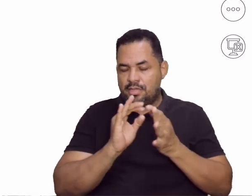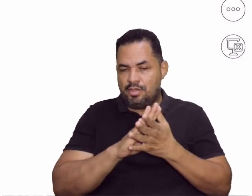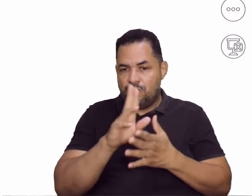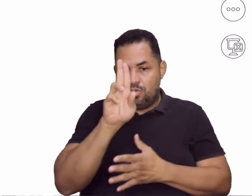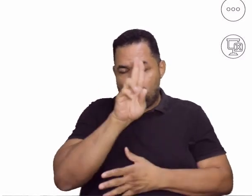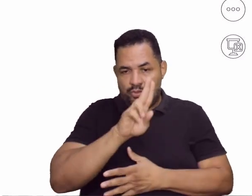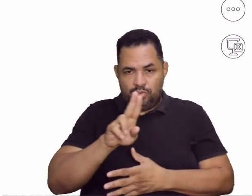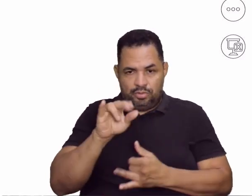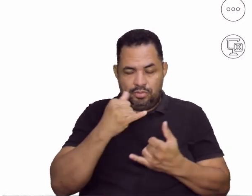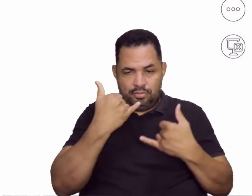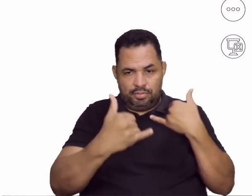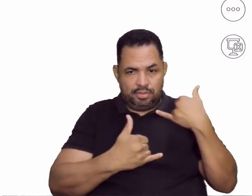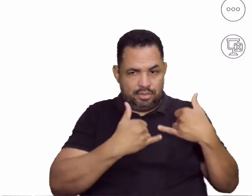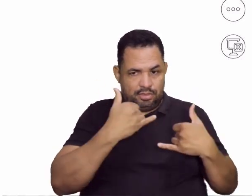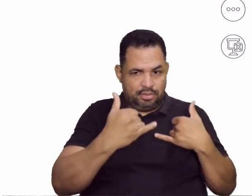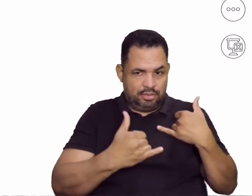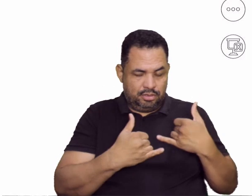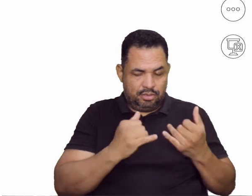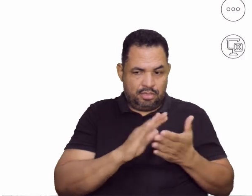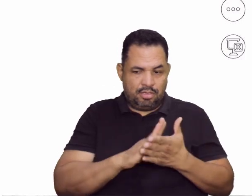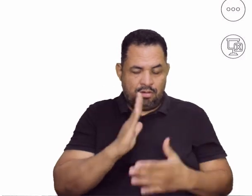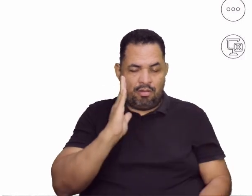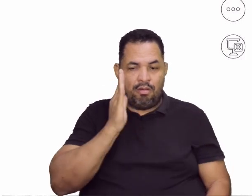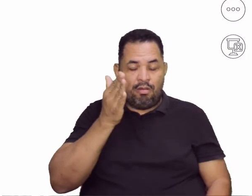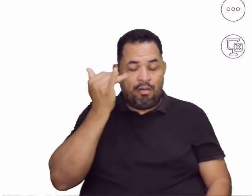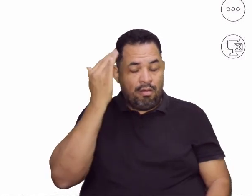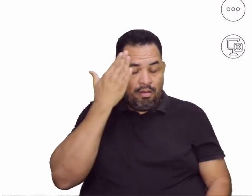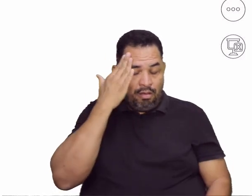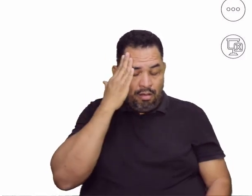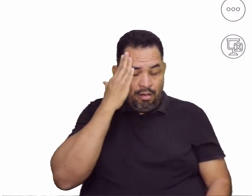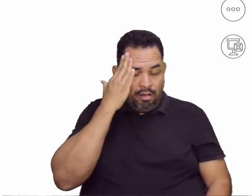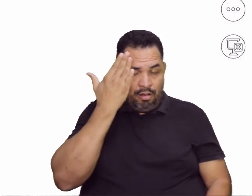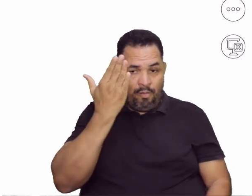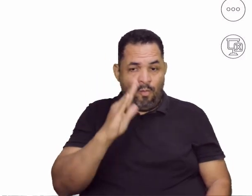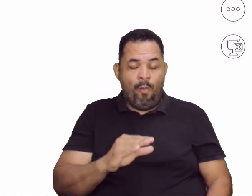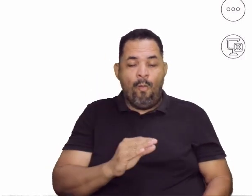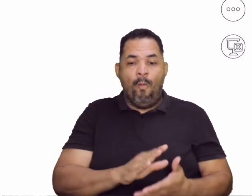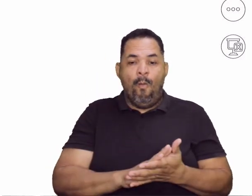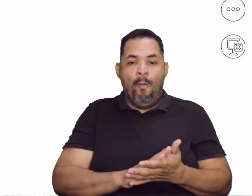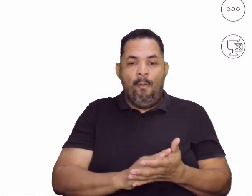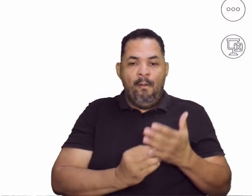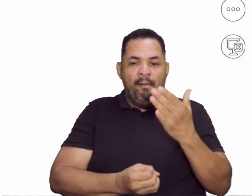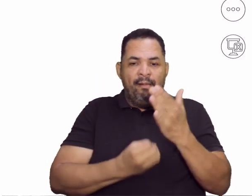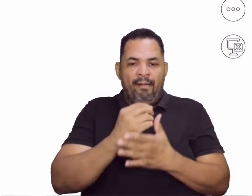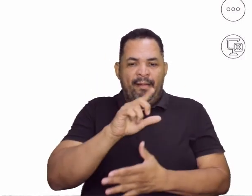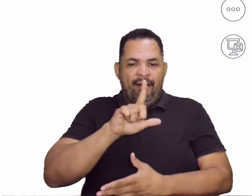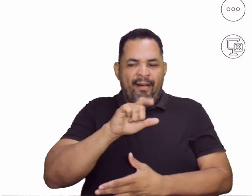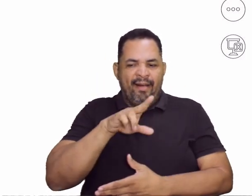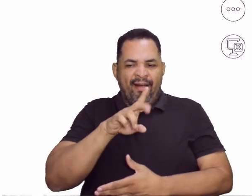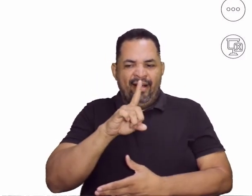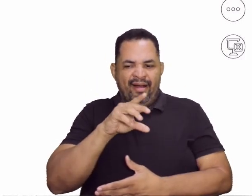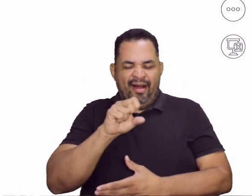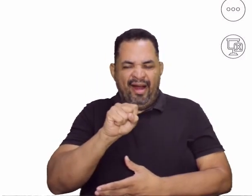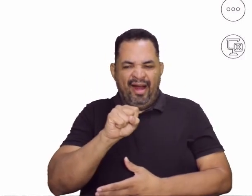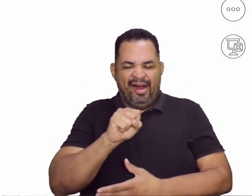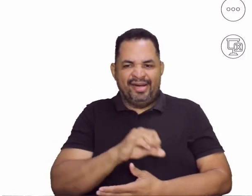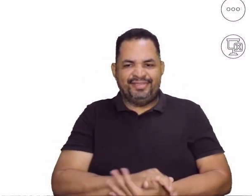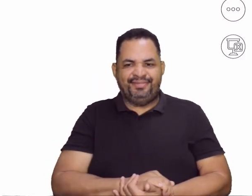recreativa. E a gente já entendeu que esse recreativo vem lá do Ludos, né? Isso.